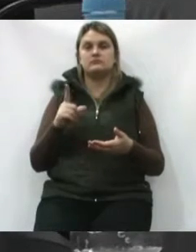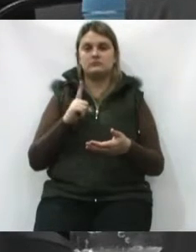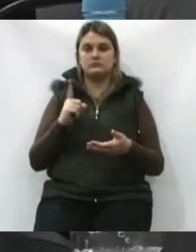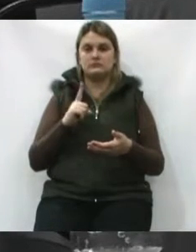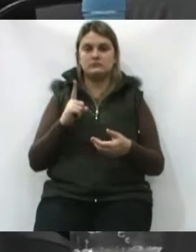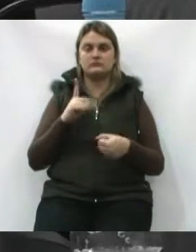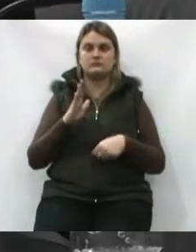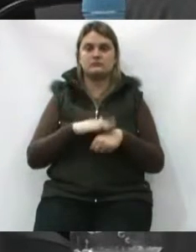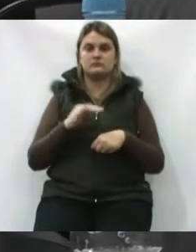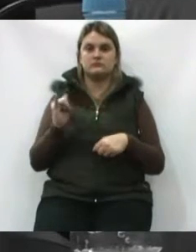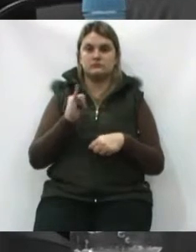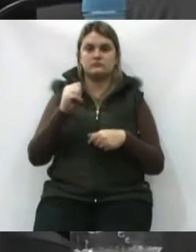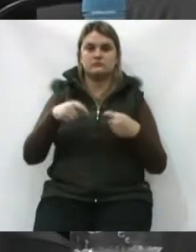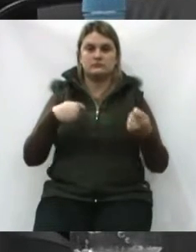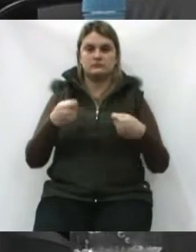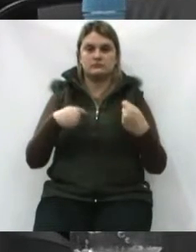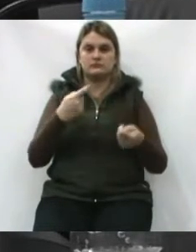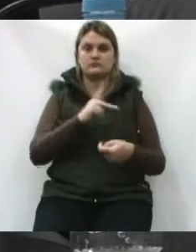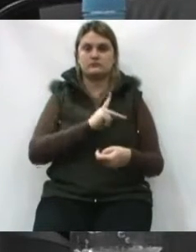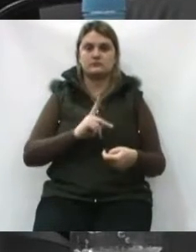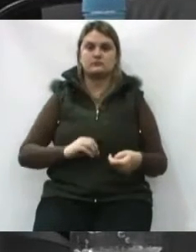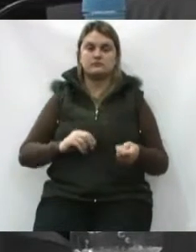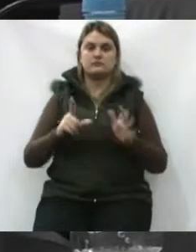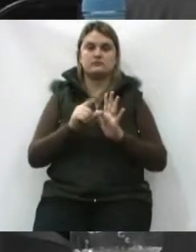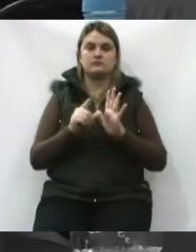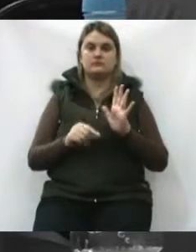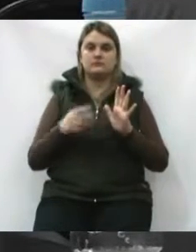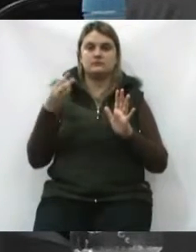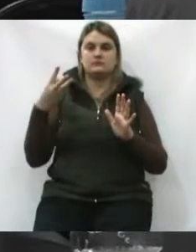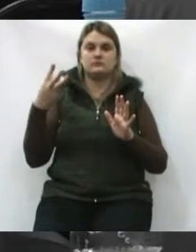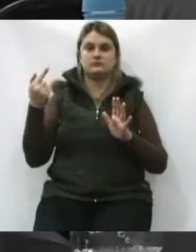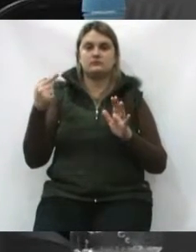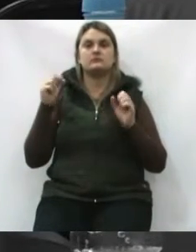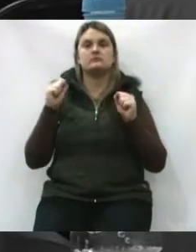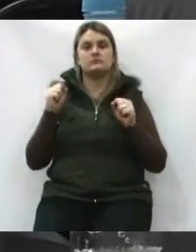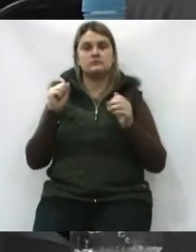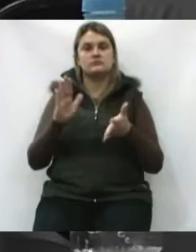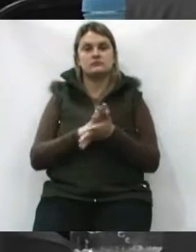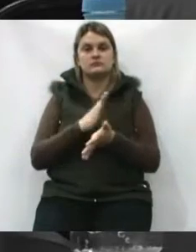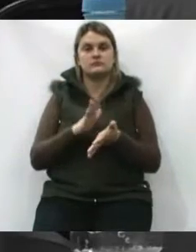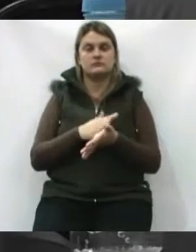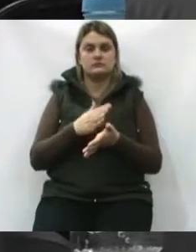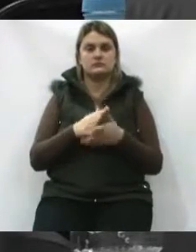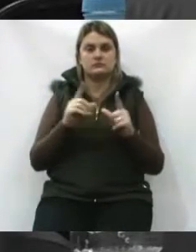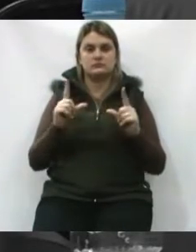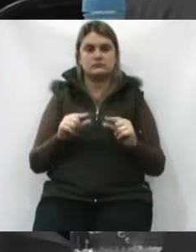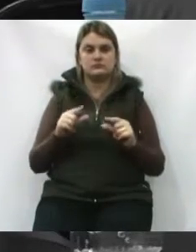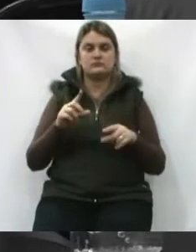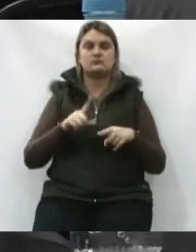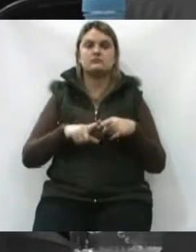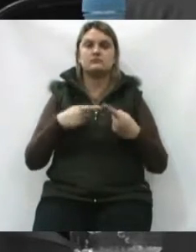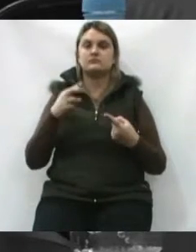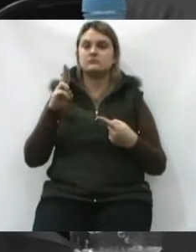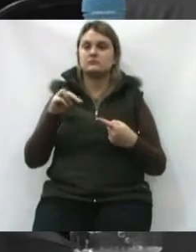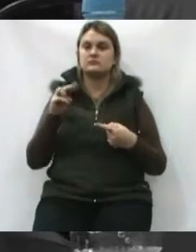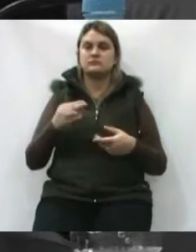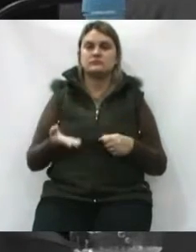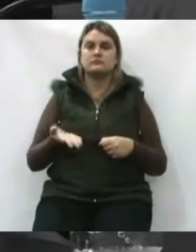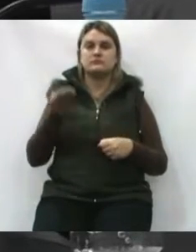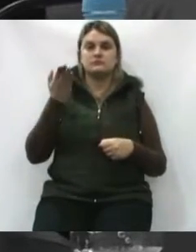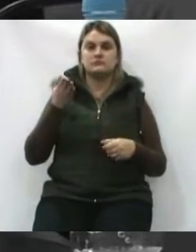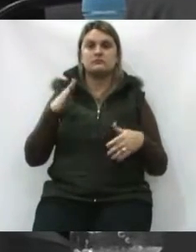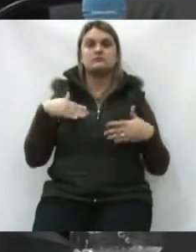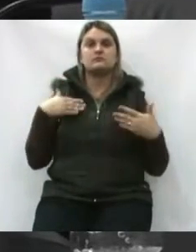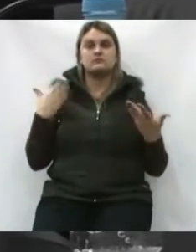passando pelos princípios da administração pública, lá do artigo 37, é lógico que você pode gastar menos de 1%. Mas nunca, ou mais.